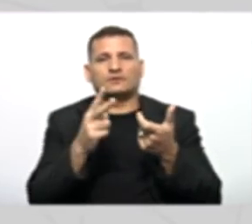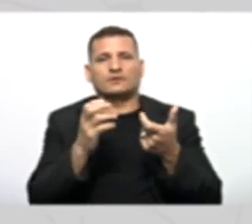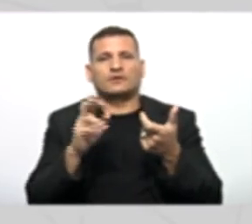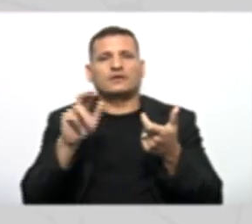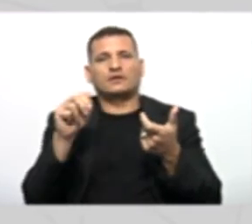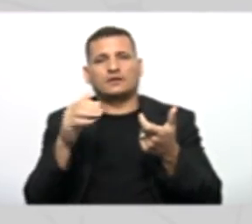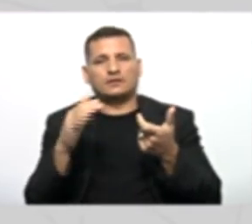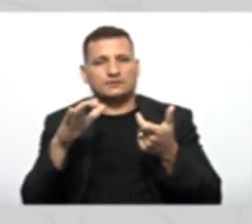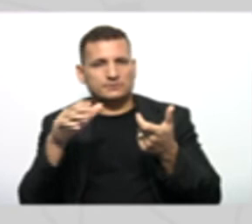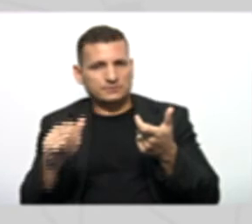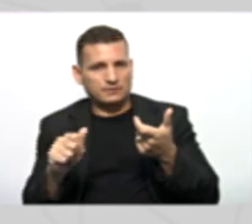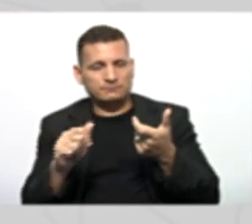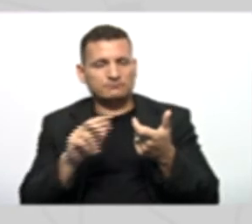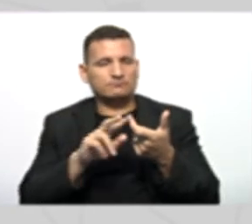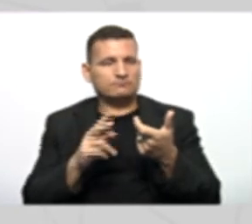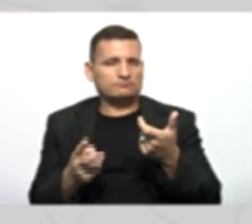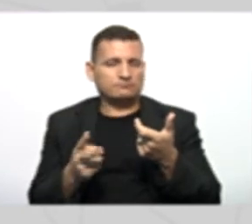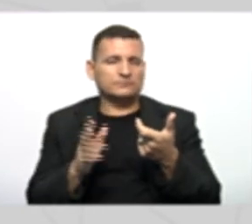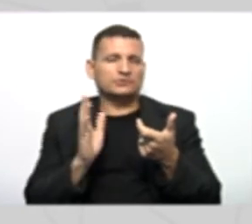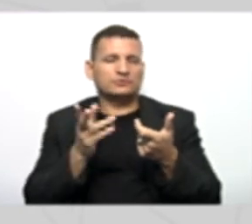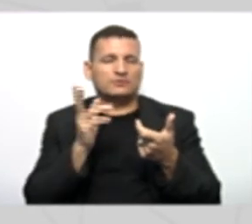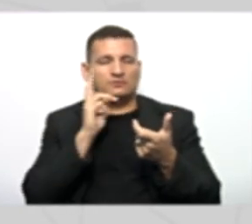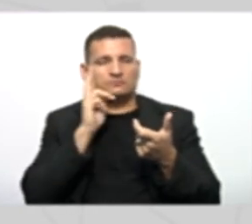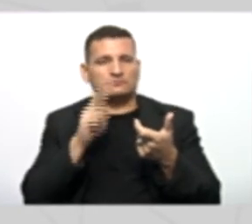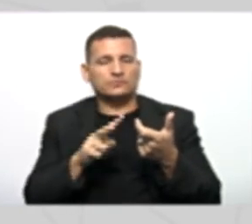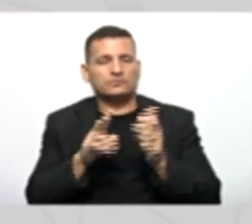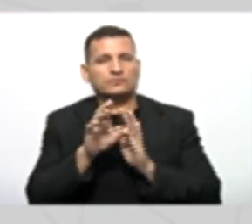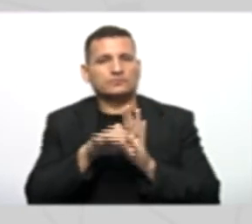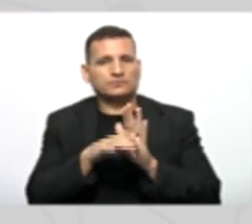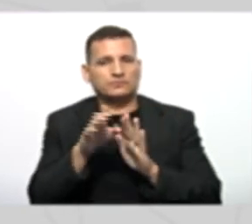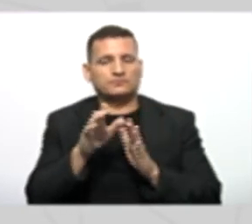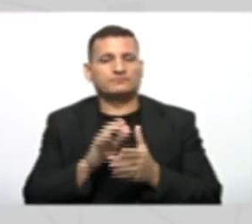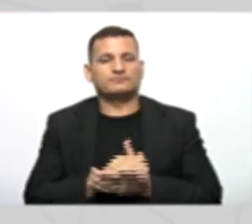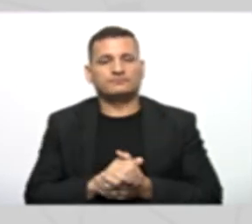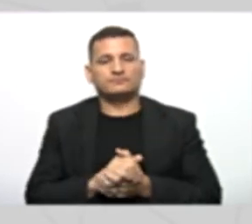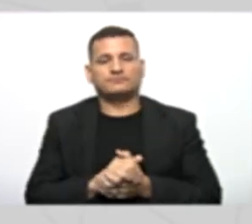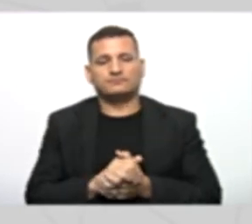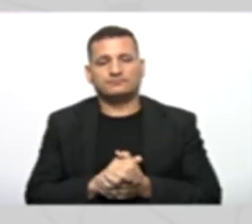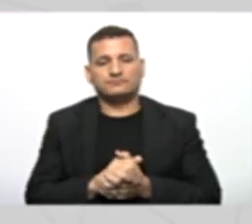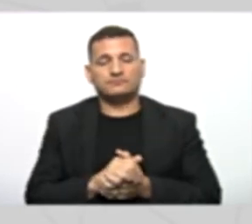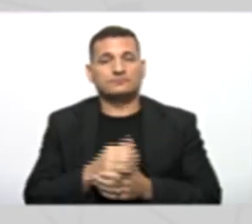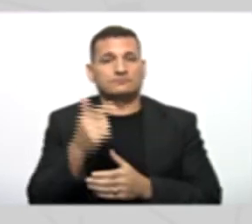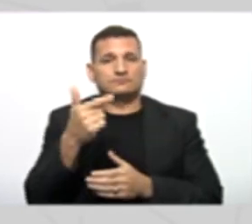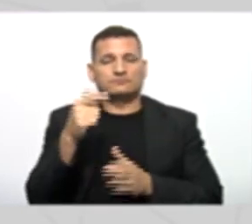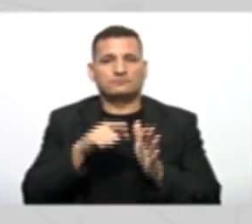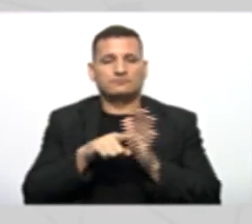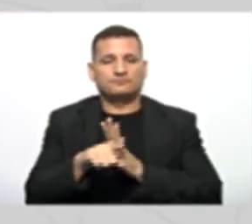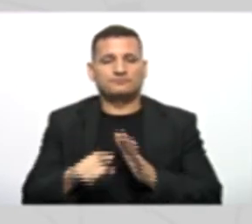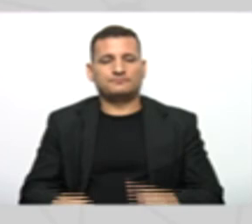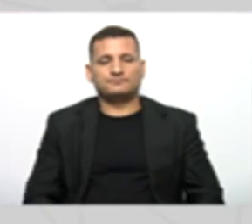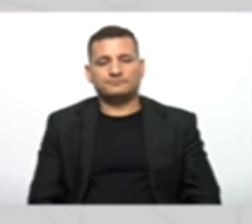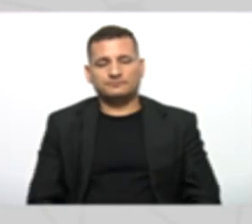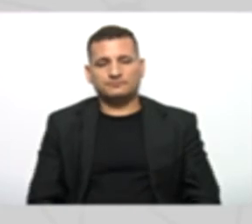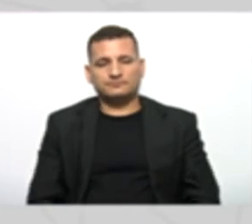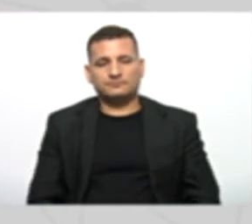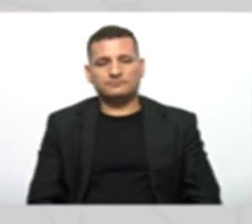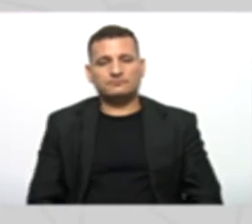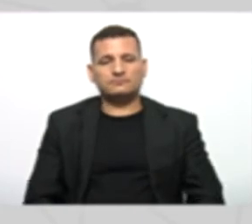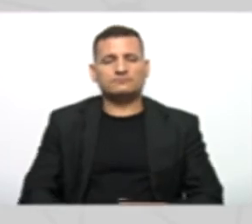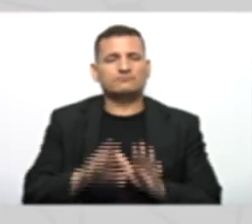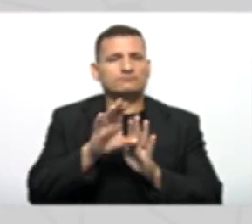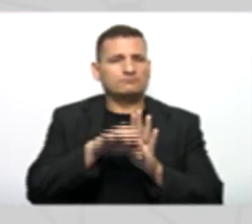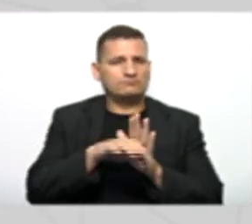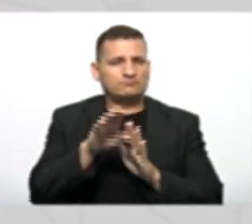pessoal Esse conceito de herança A gente viu lá no começo Vou ler rapidinho O enunciado da segunda Questão aqui Baseado nos conceitos